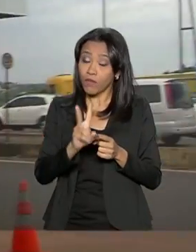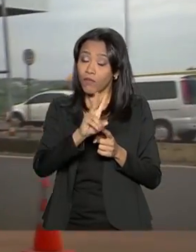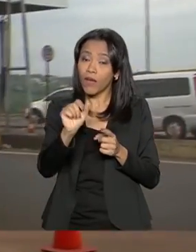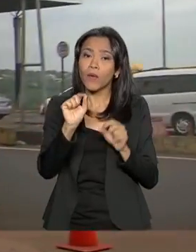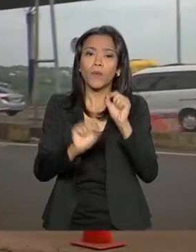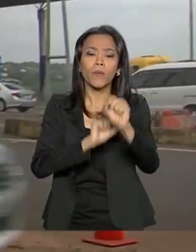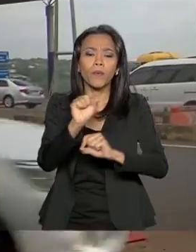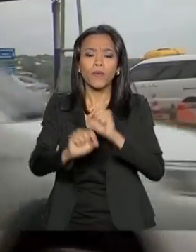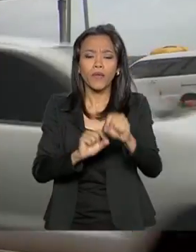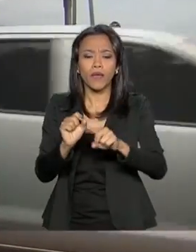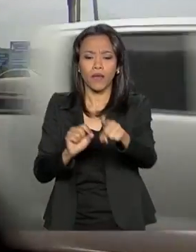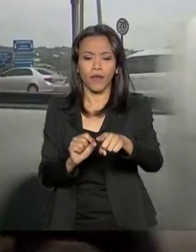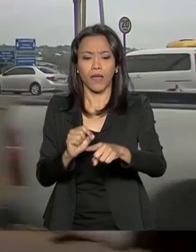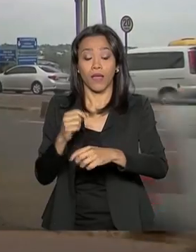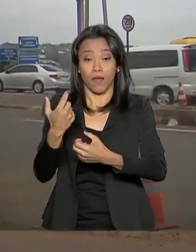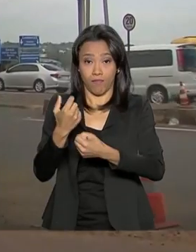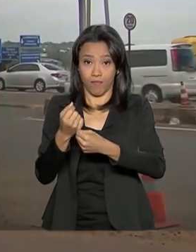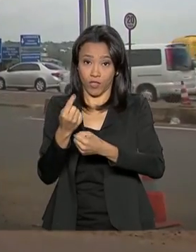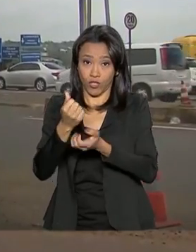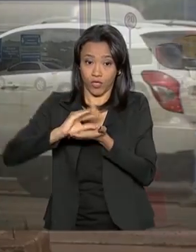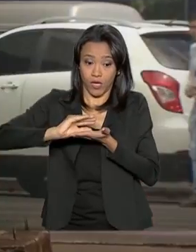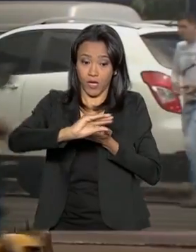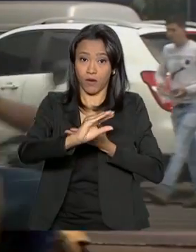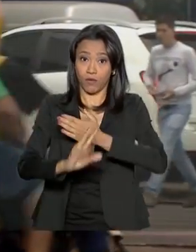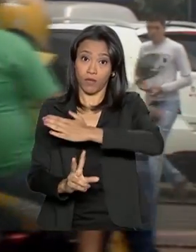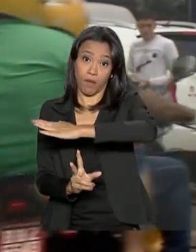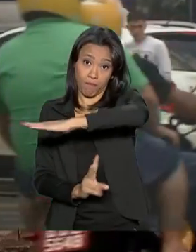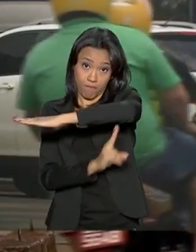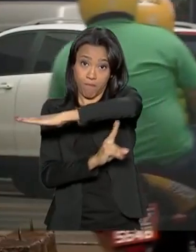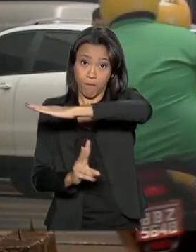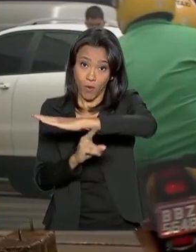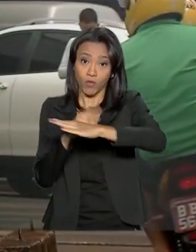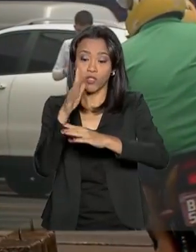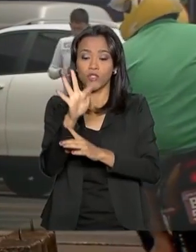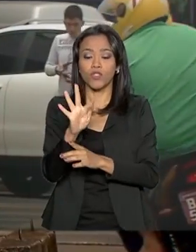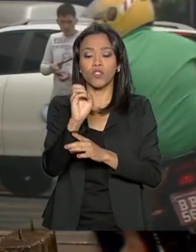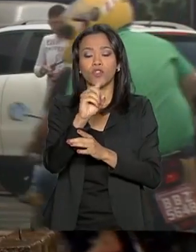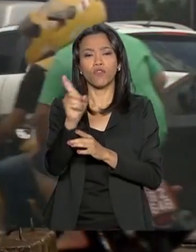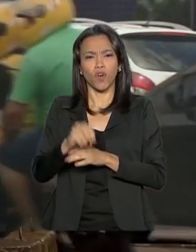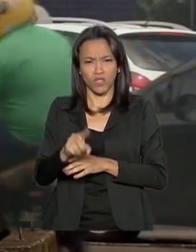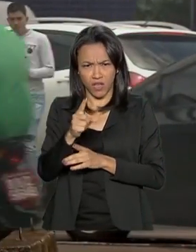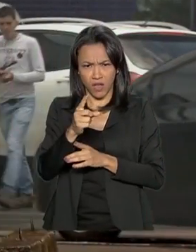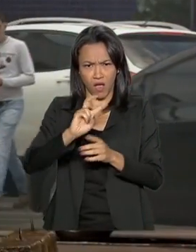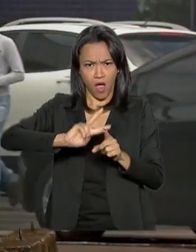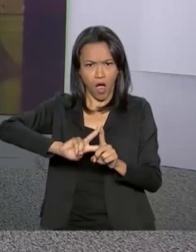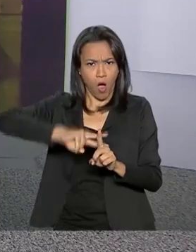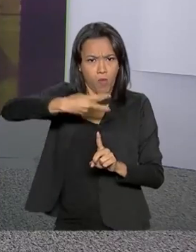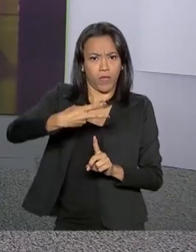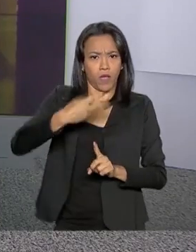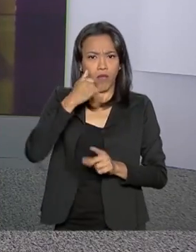custear a ponte de Foz do Iguaçu. Não haverá impacto na conta de energia do consumidor.